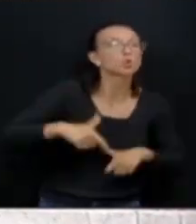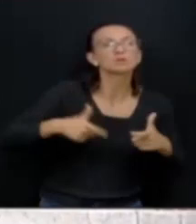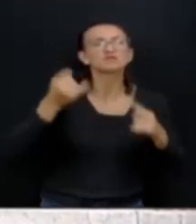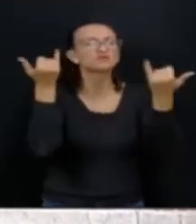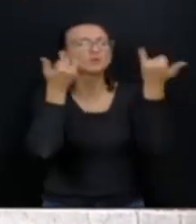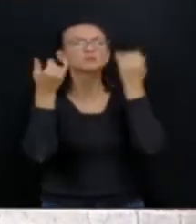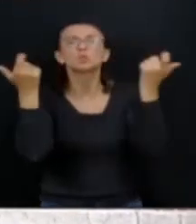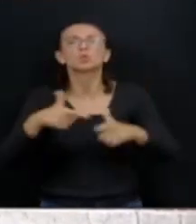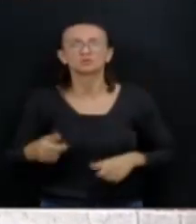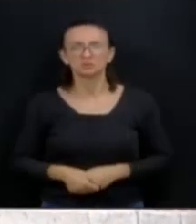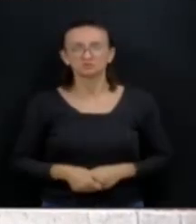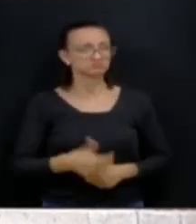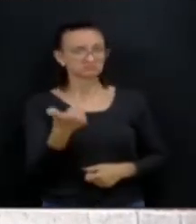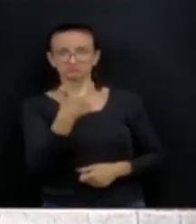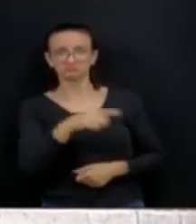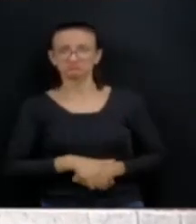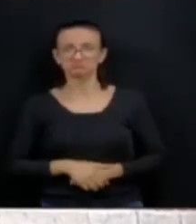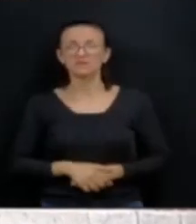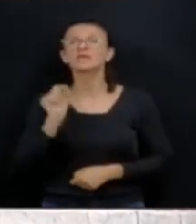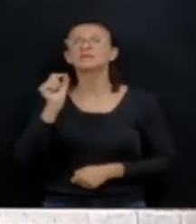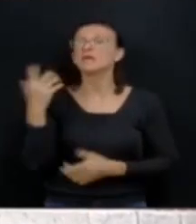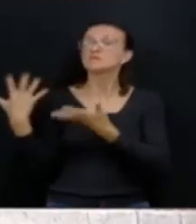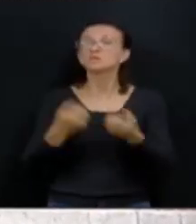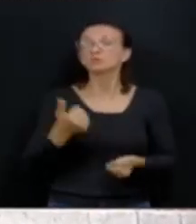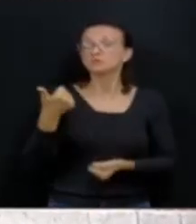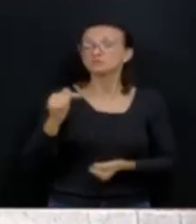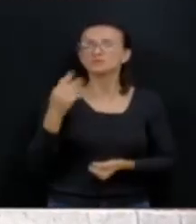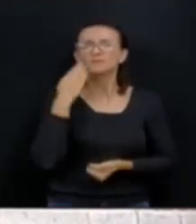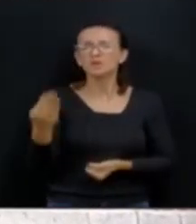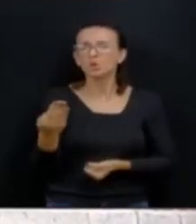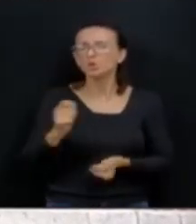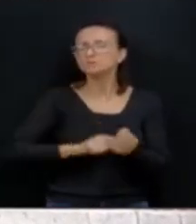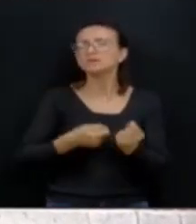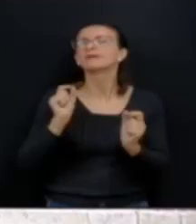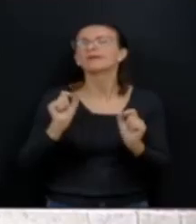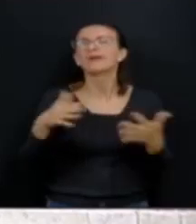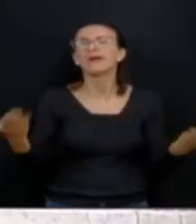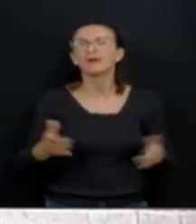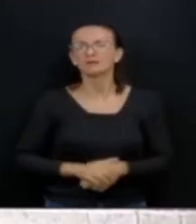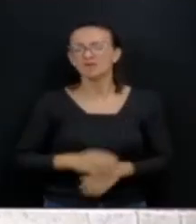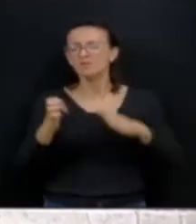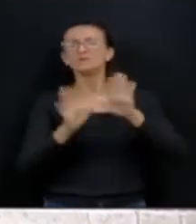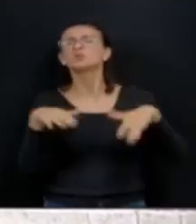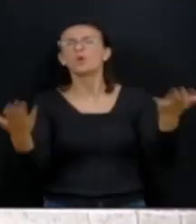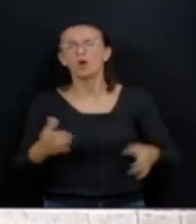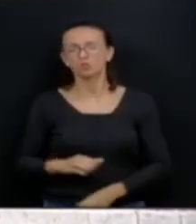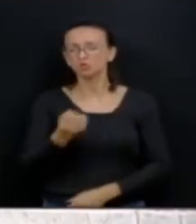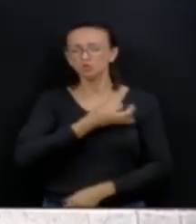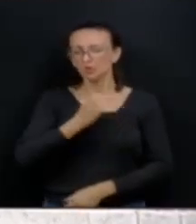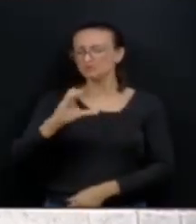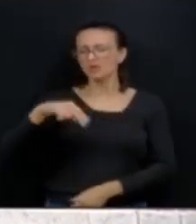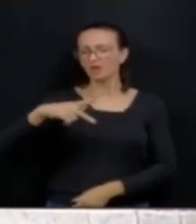beneficiários do orçamento secreto de 17 bilhões? Qual o CNPJ? Aonde eles estão? Quanto